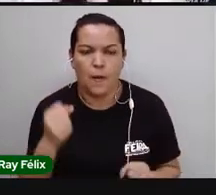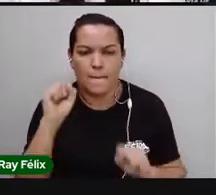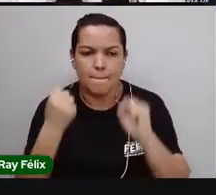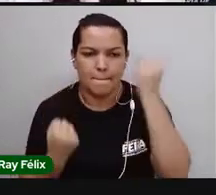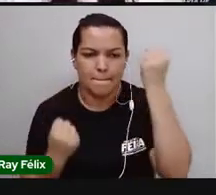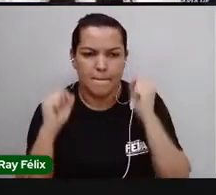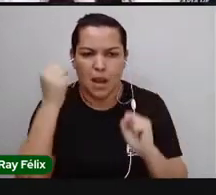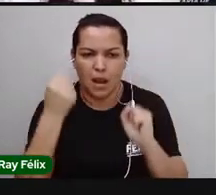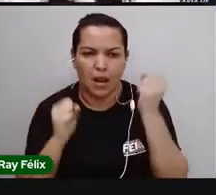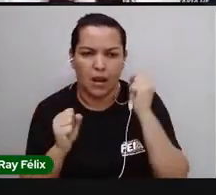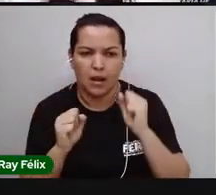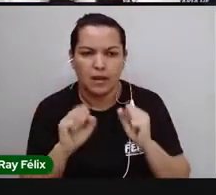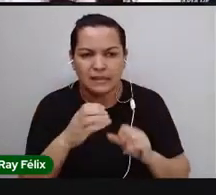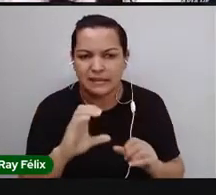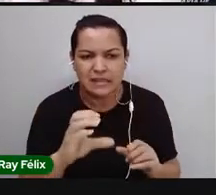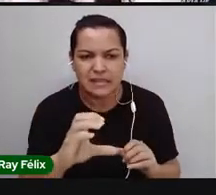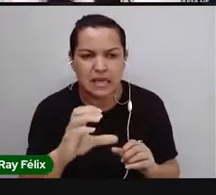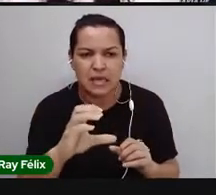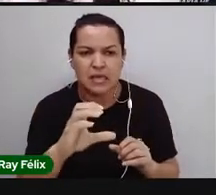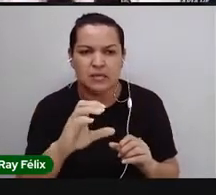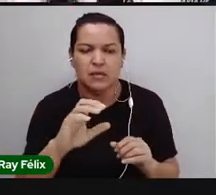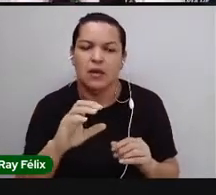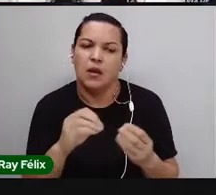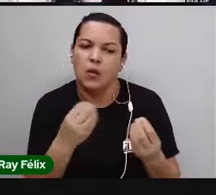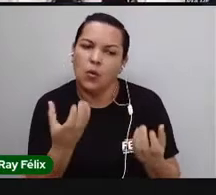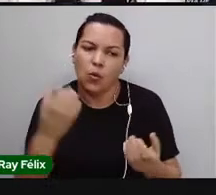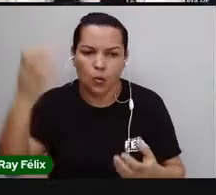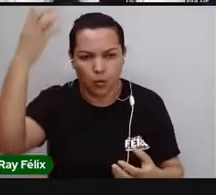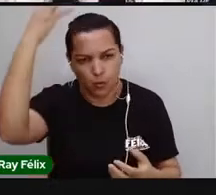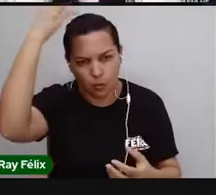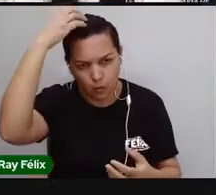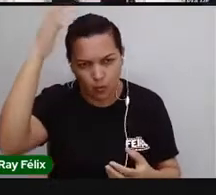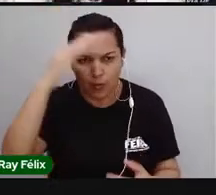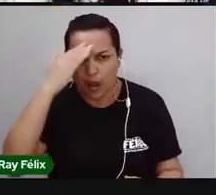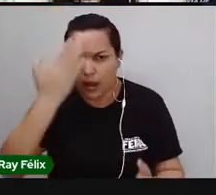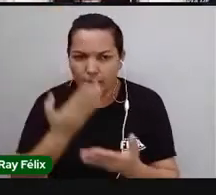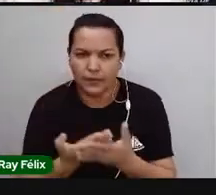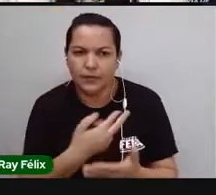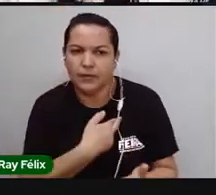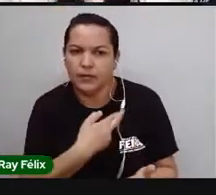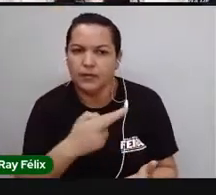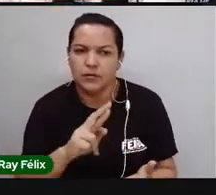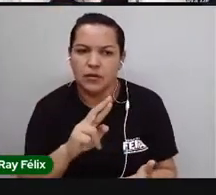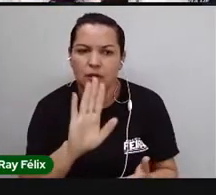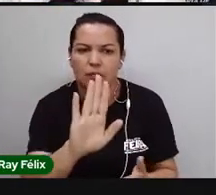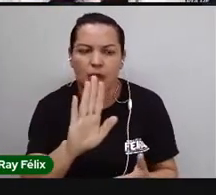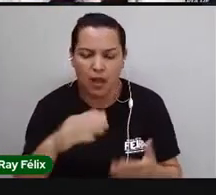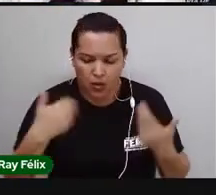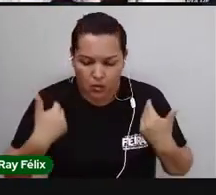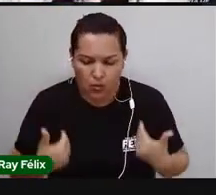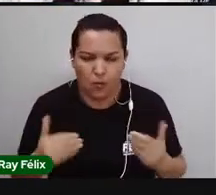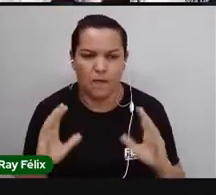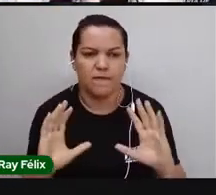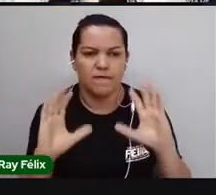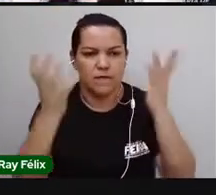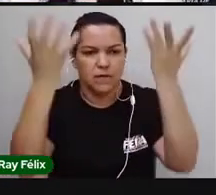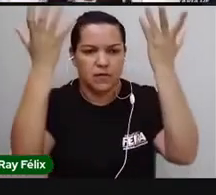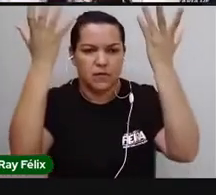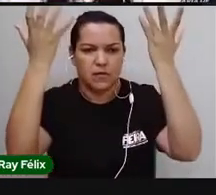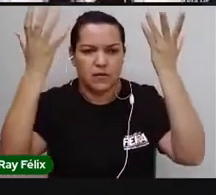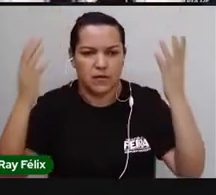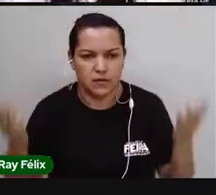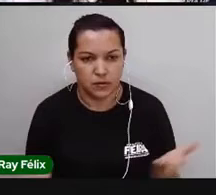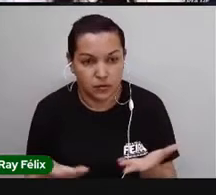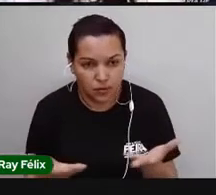ciência, nem uma culpa, como nos fez crer a religião. O corpo é uma festa. Então, nós vamos hoje participar